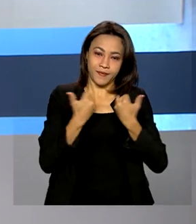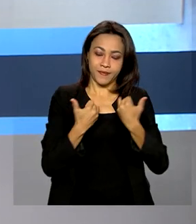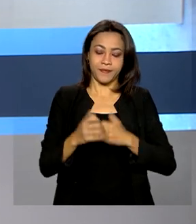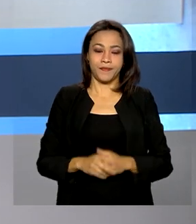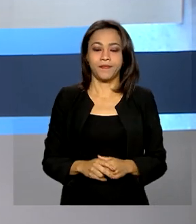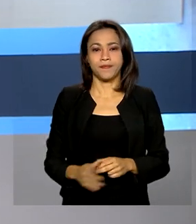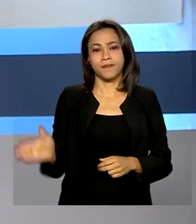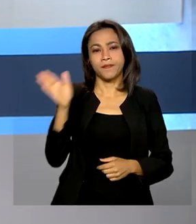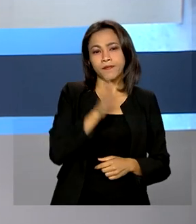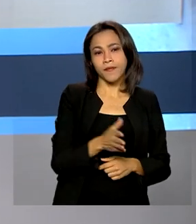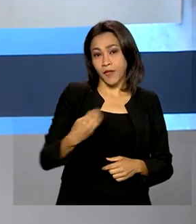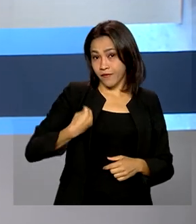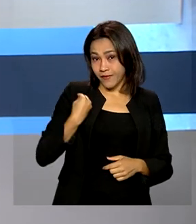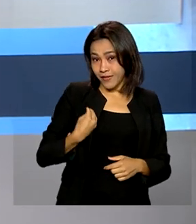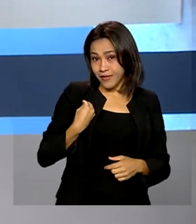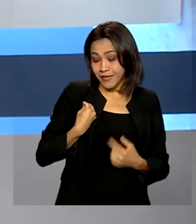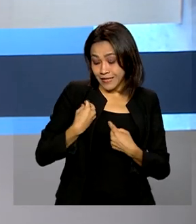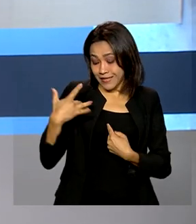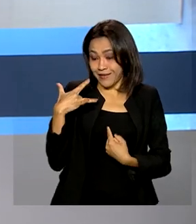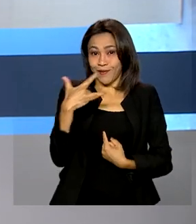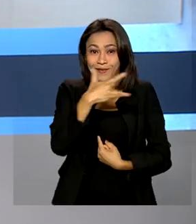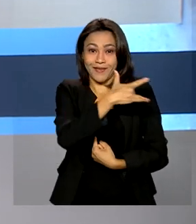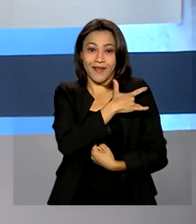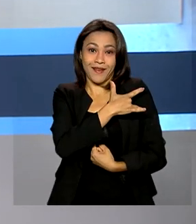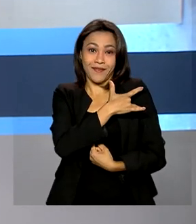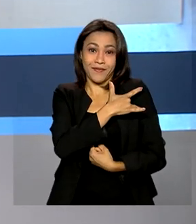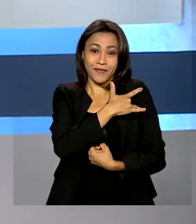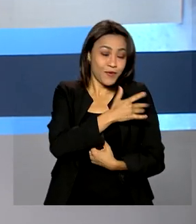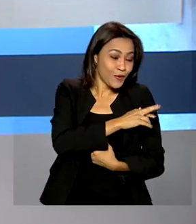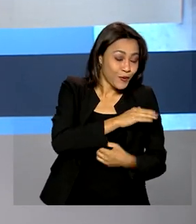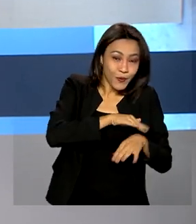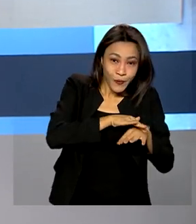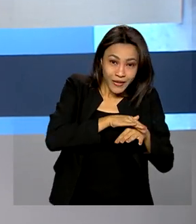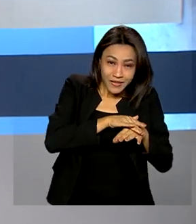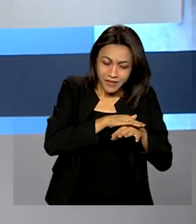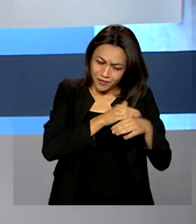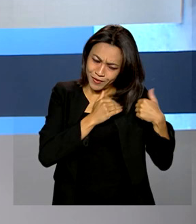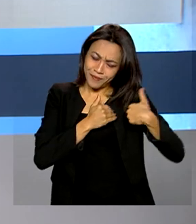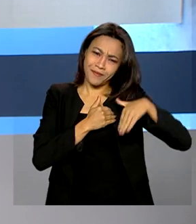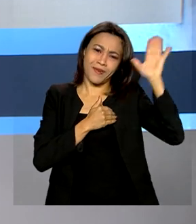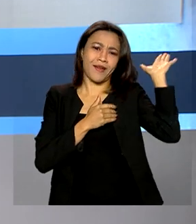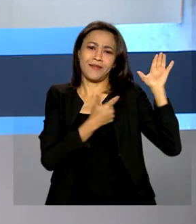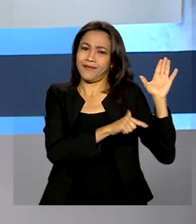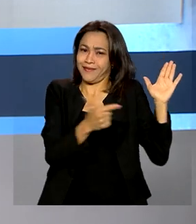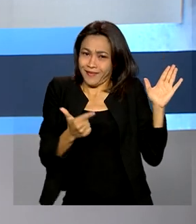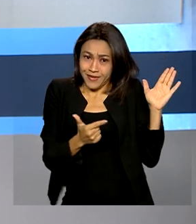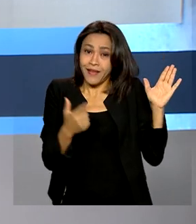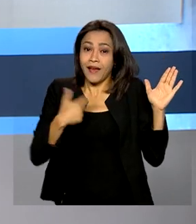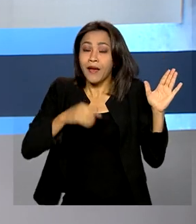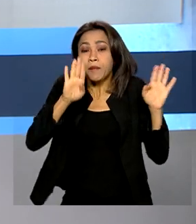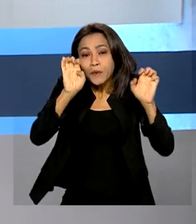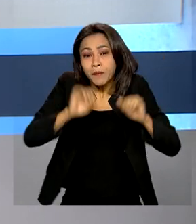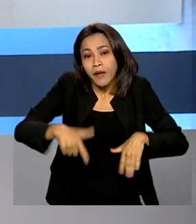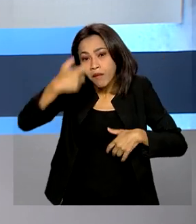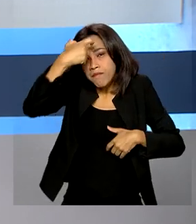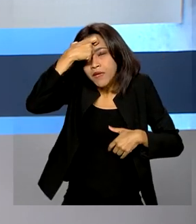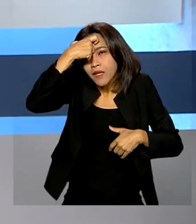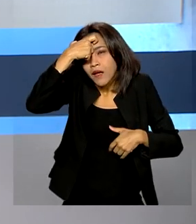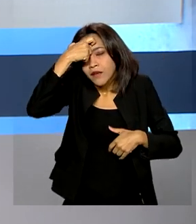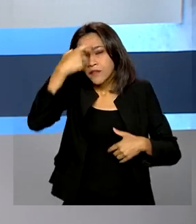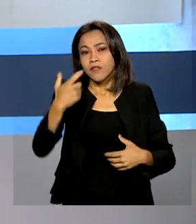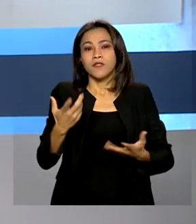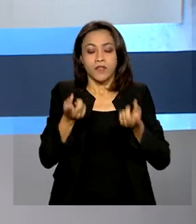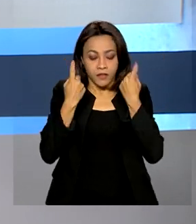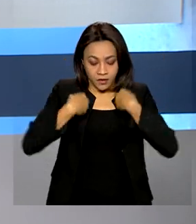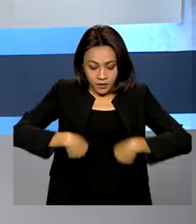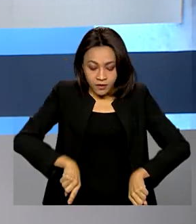Uma vida saudável vai além de não ter alguma doença. É importante o bem-estar físico, mental e social, de acordo